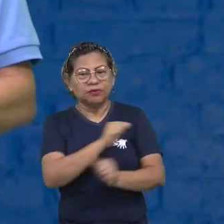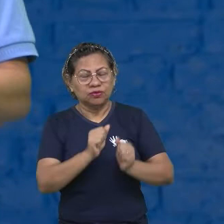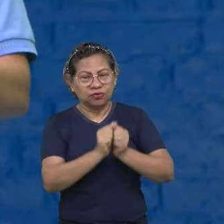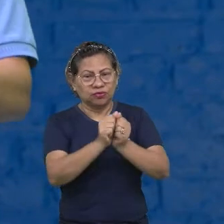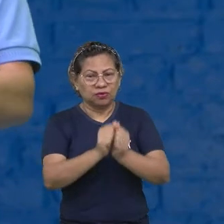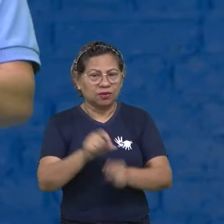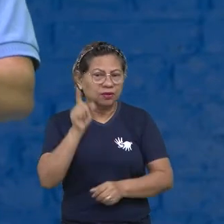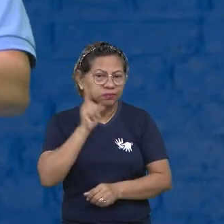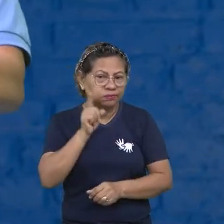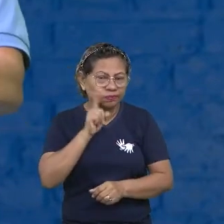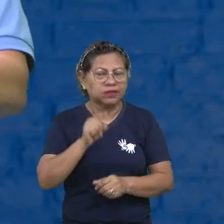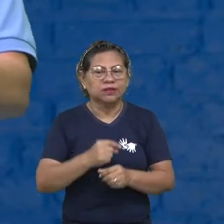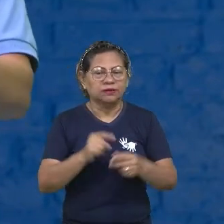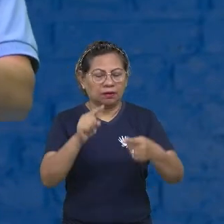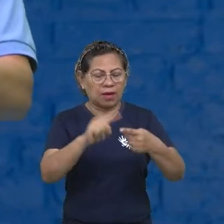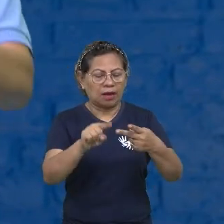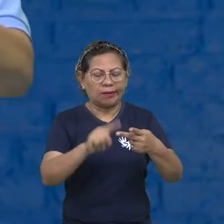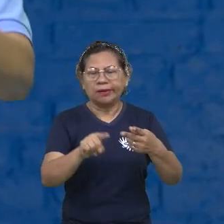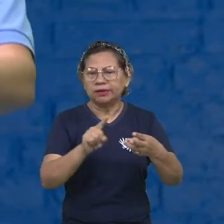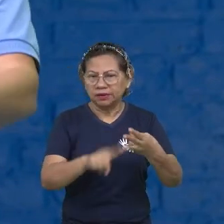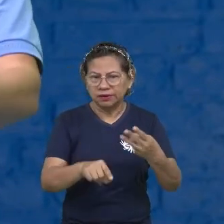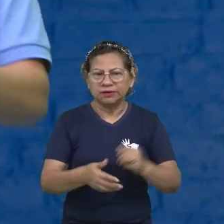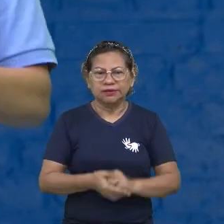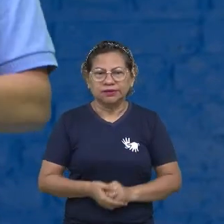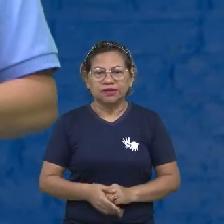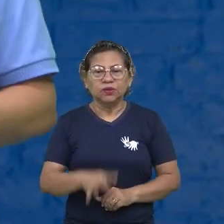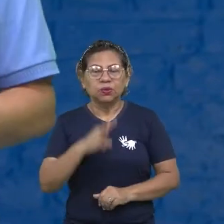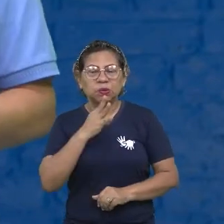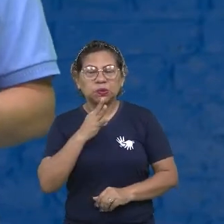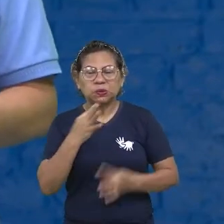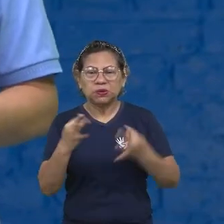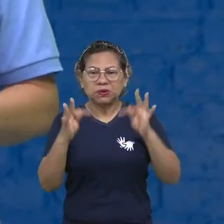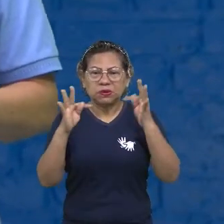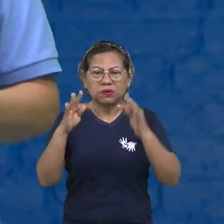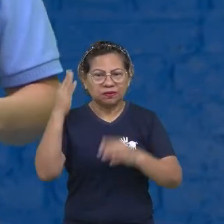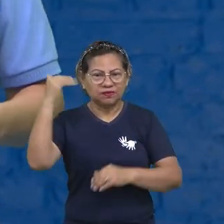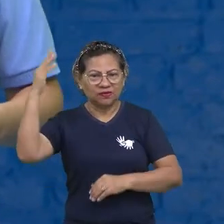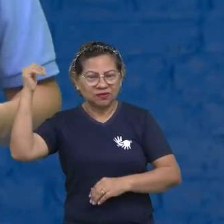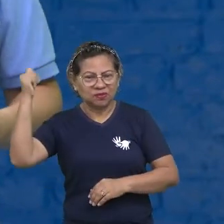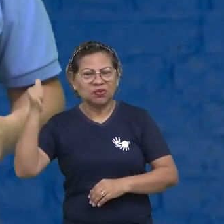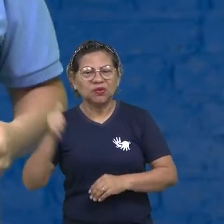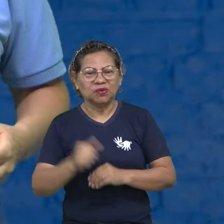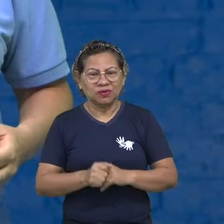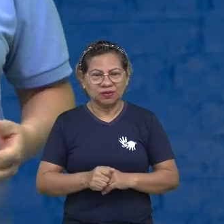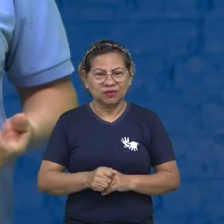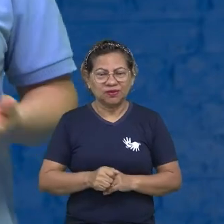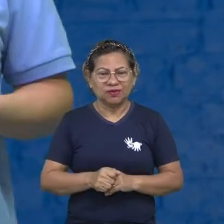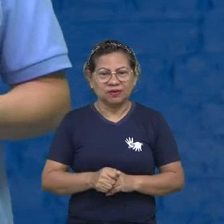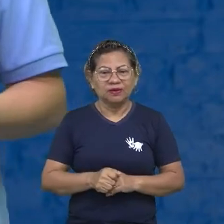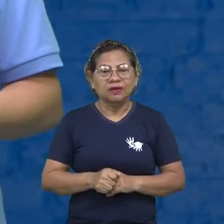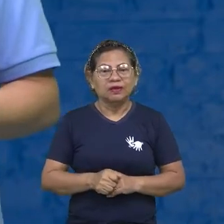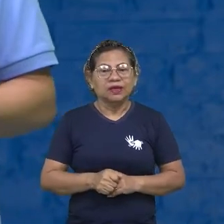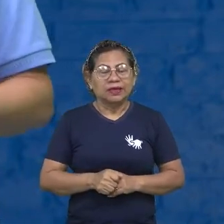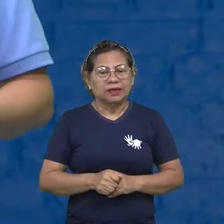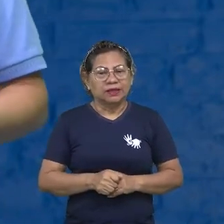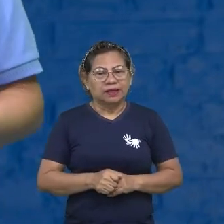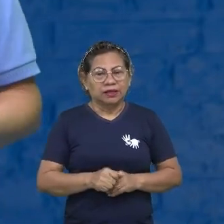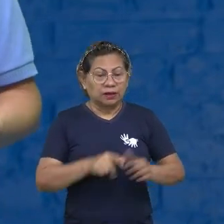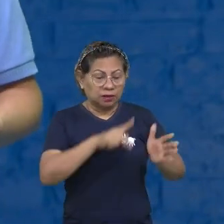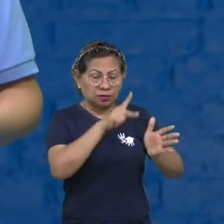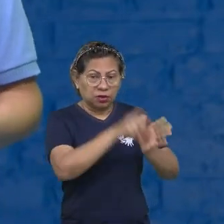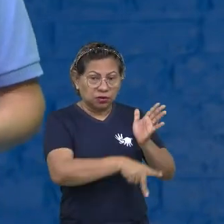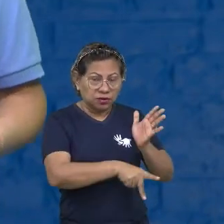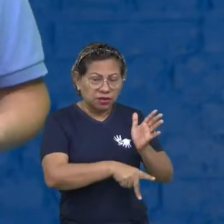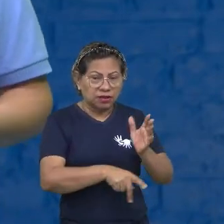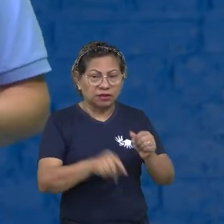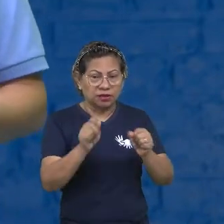Tive a oportunidade de conhecer o Bill Gates pessoalmente por projetos que eu fiz, por